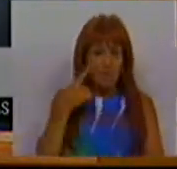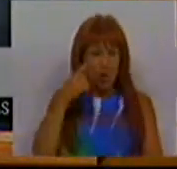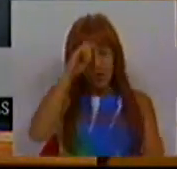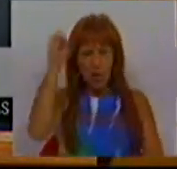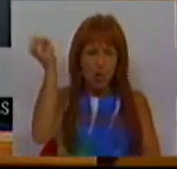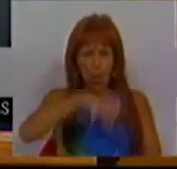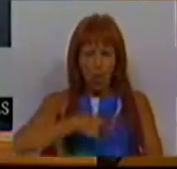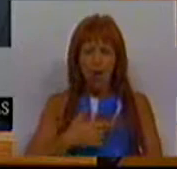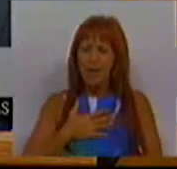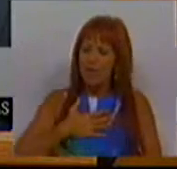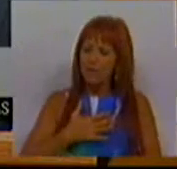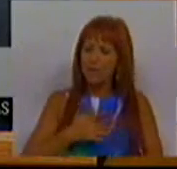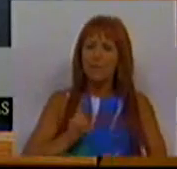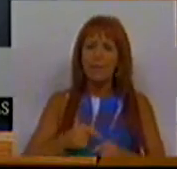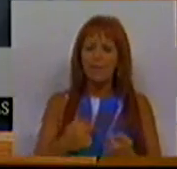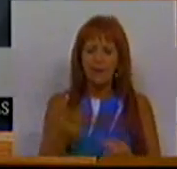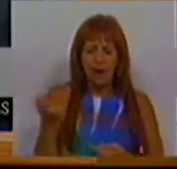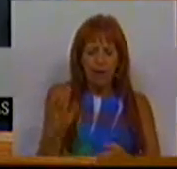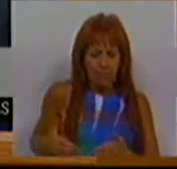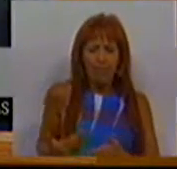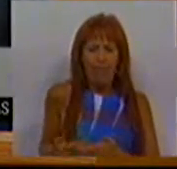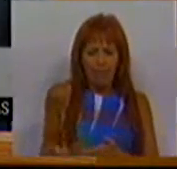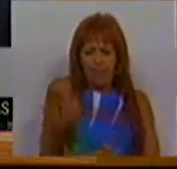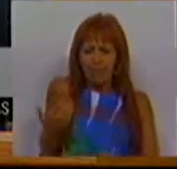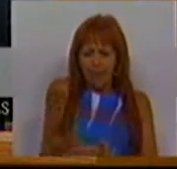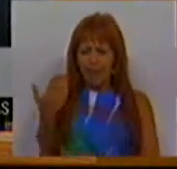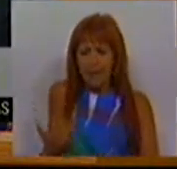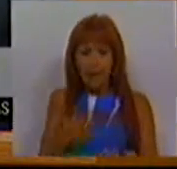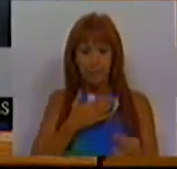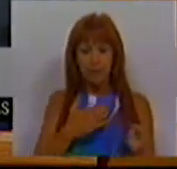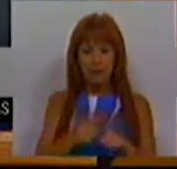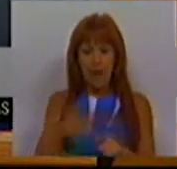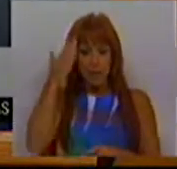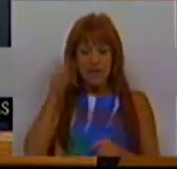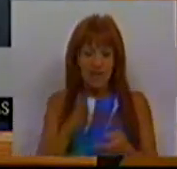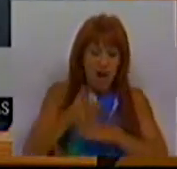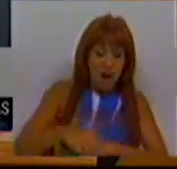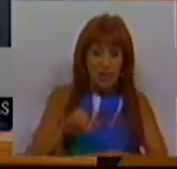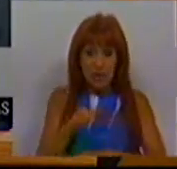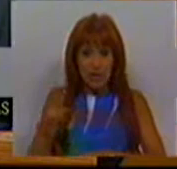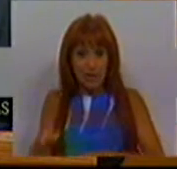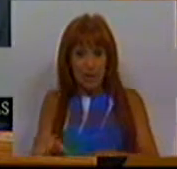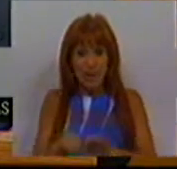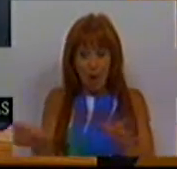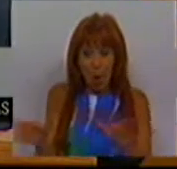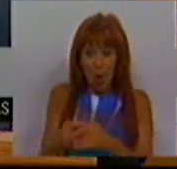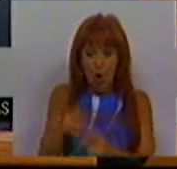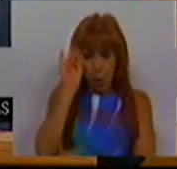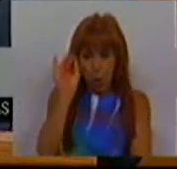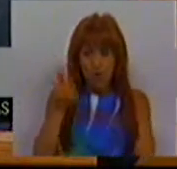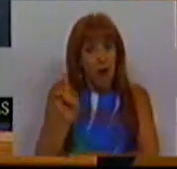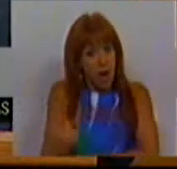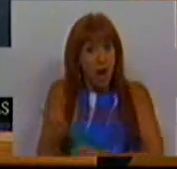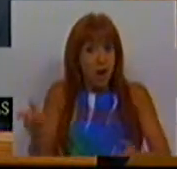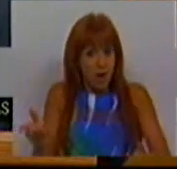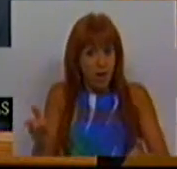de respeito e vontade de enfraquecer e retirar capacidade de intervenção ao CCP como um órgão consultivo que